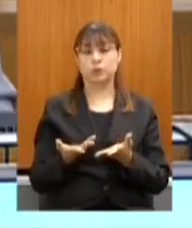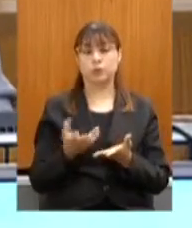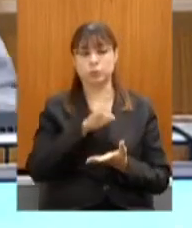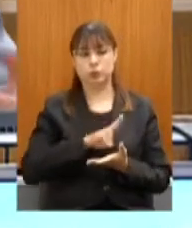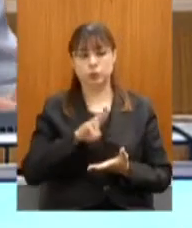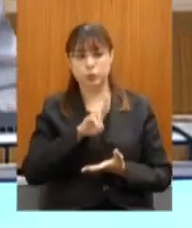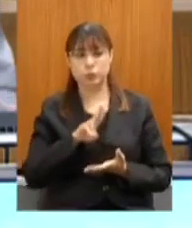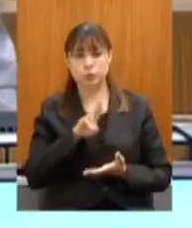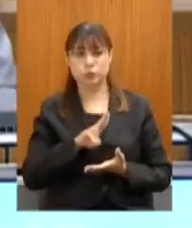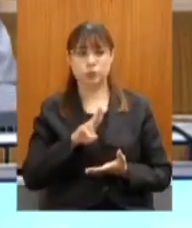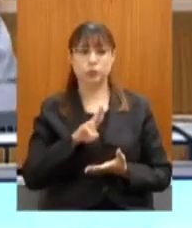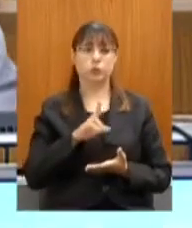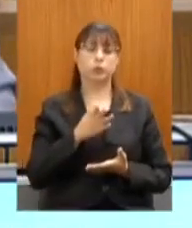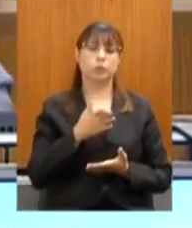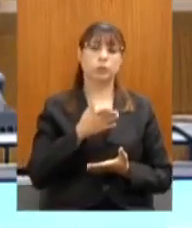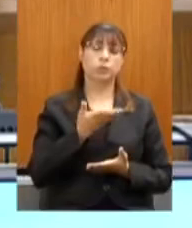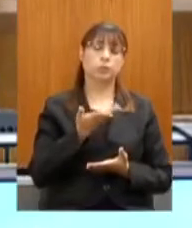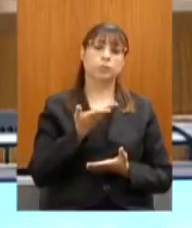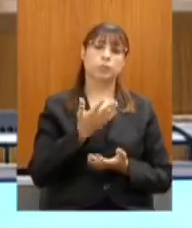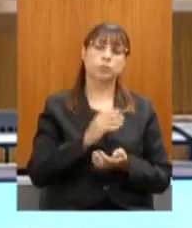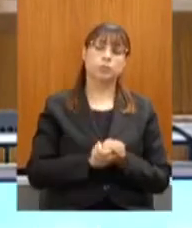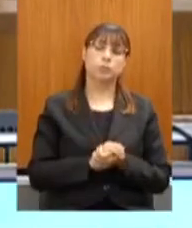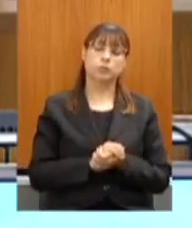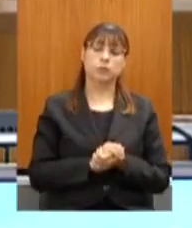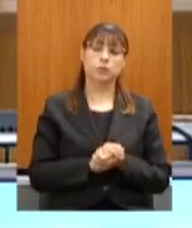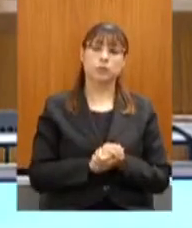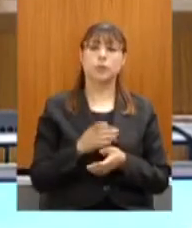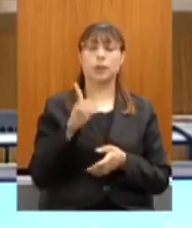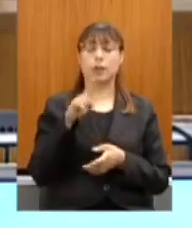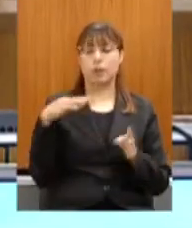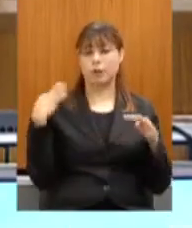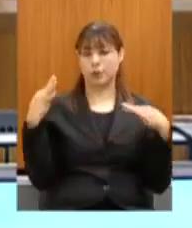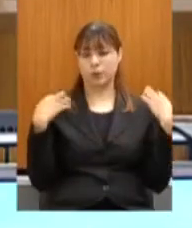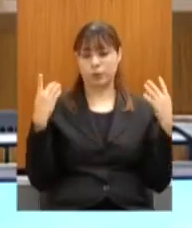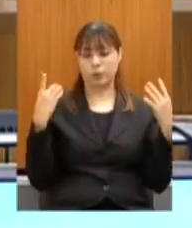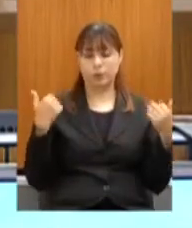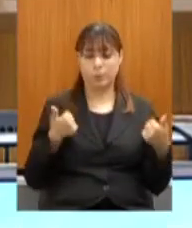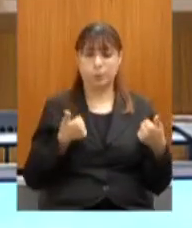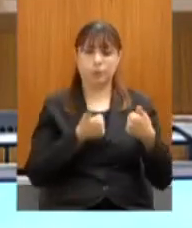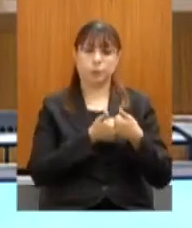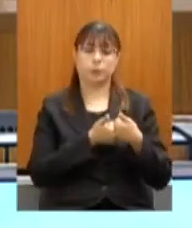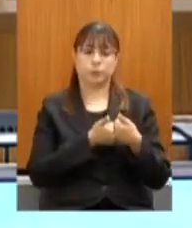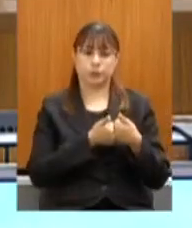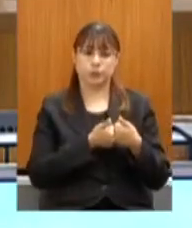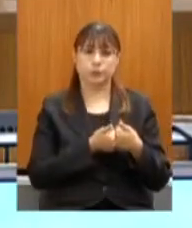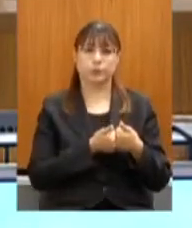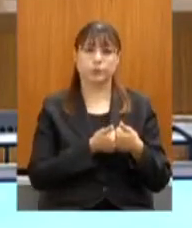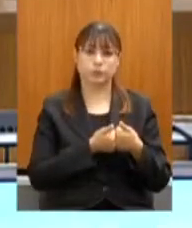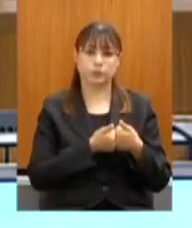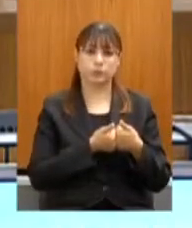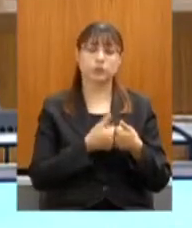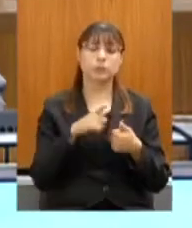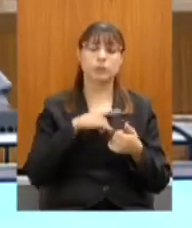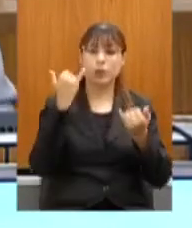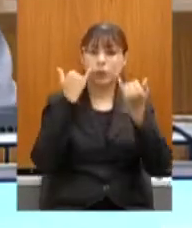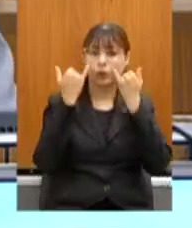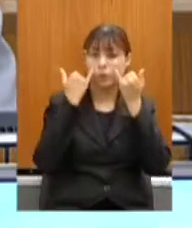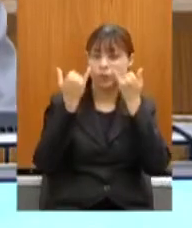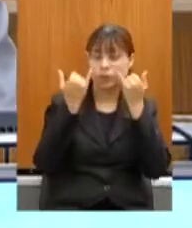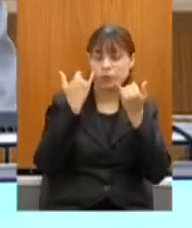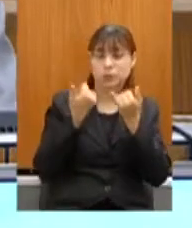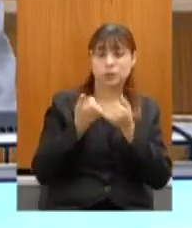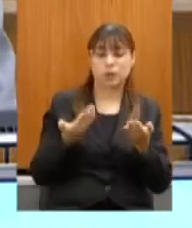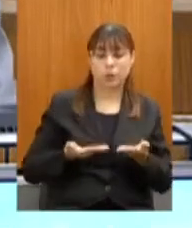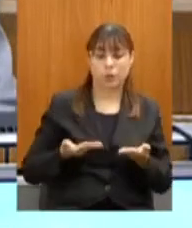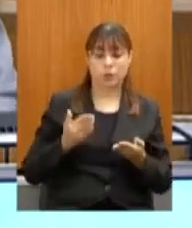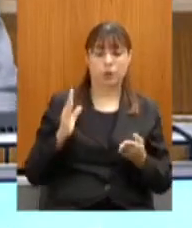eles, ou seja, deslocado entre eles, sendo, então, um turismo de proximidade. E temos aí dados de que 100%